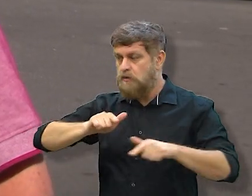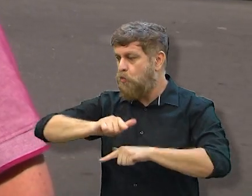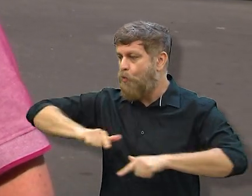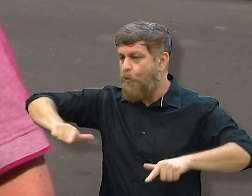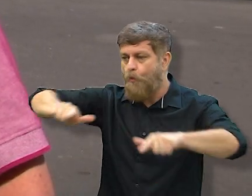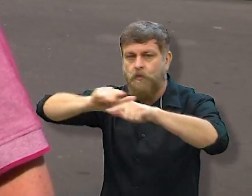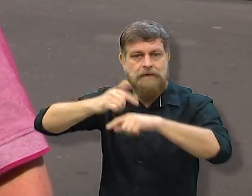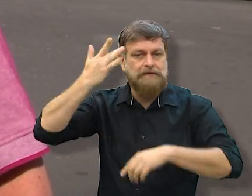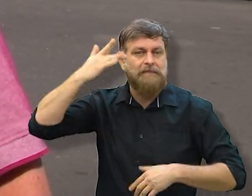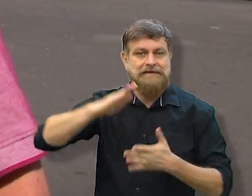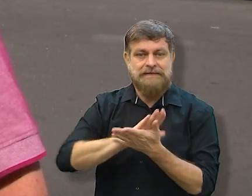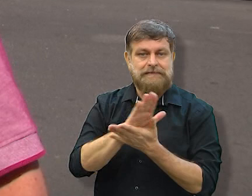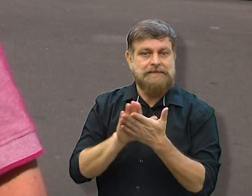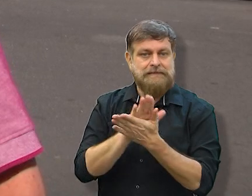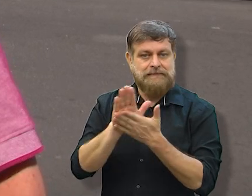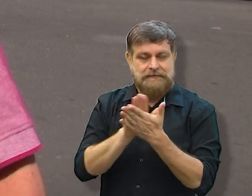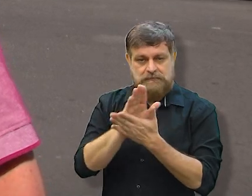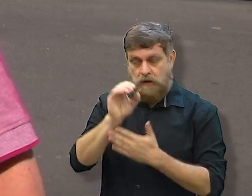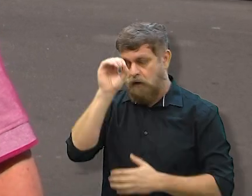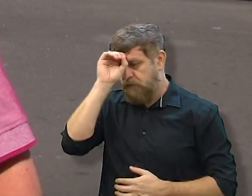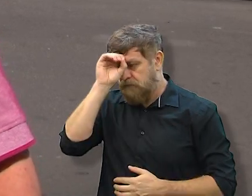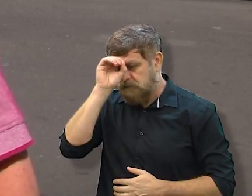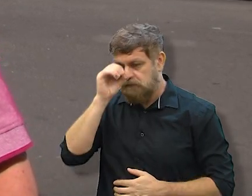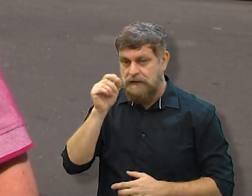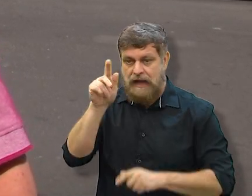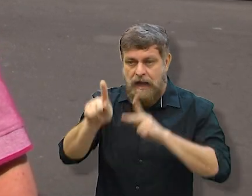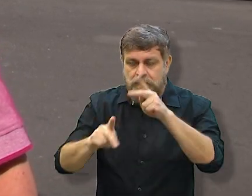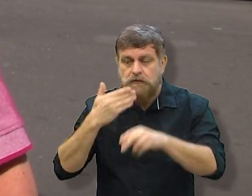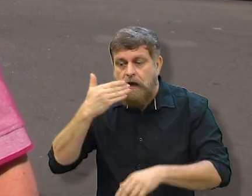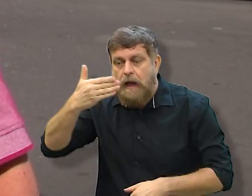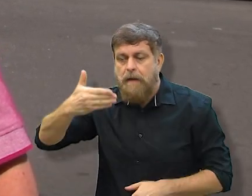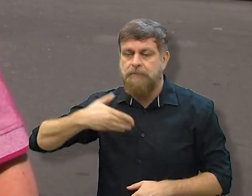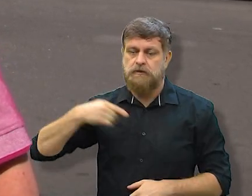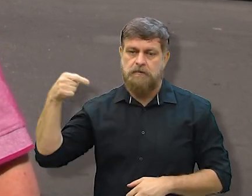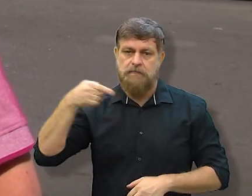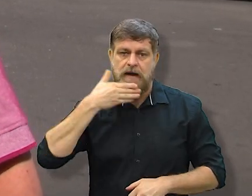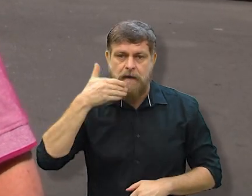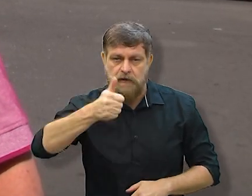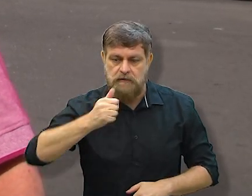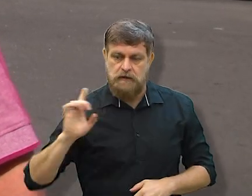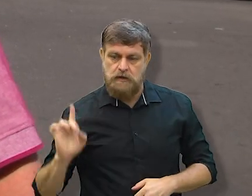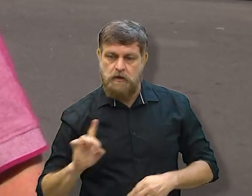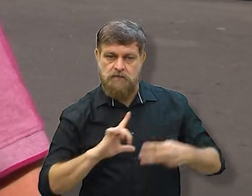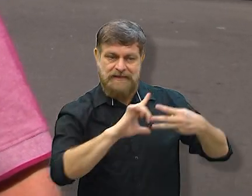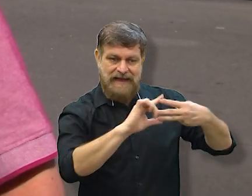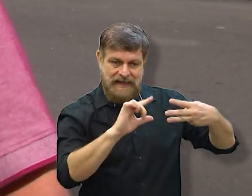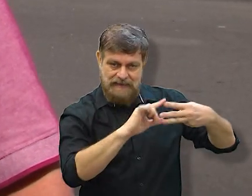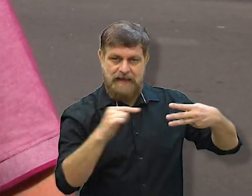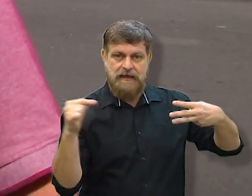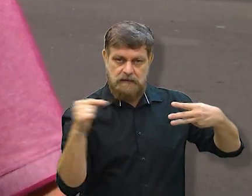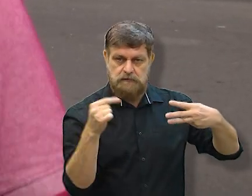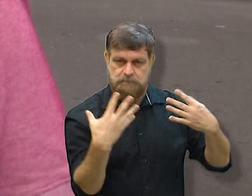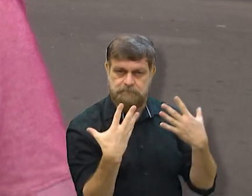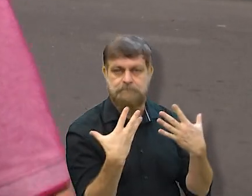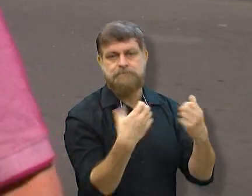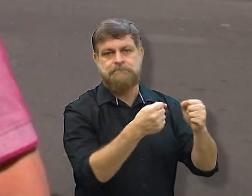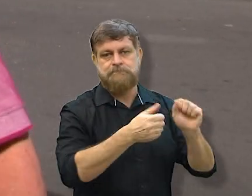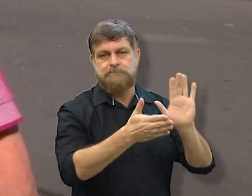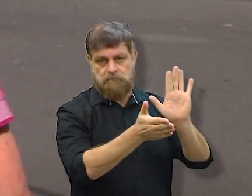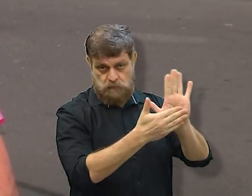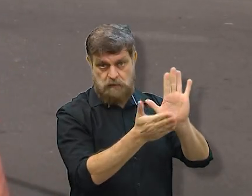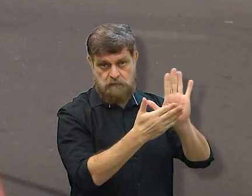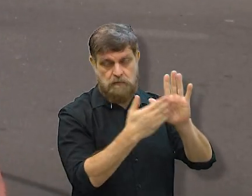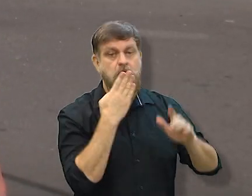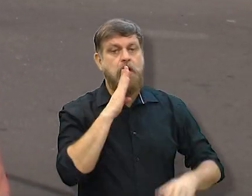zero, você não sabia nem para onde você ia e para onde você voltava. E o pessoal sempre pedindo para mim fazer uma melhoria. Então a gente foi junto a Indec, a Indec nos cumpriu com a